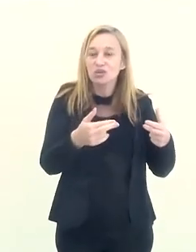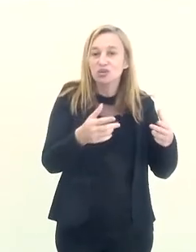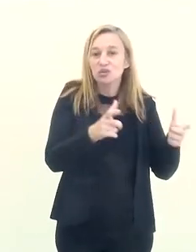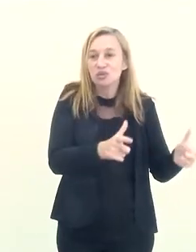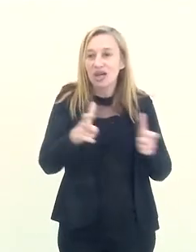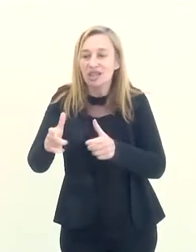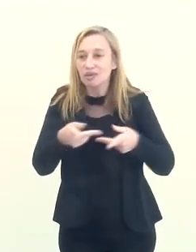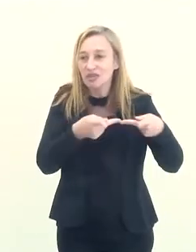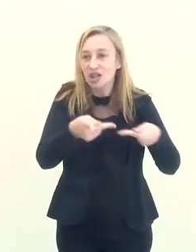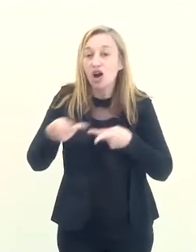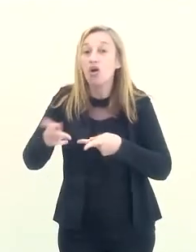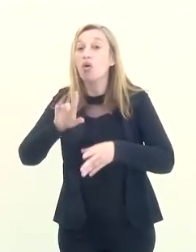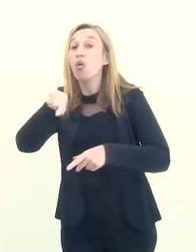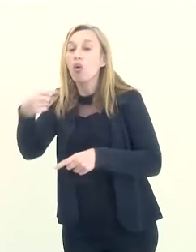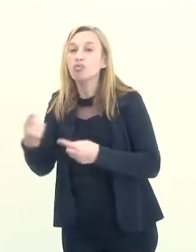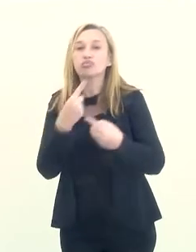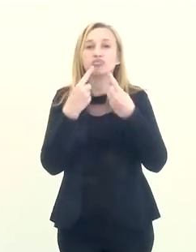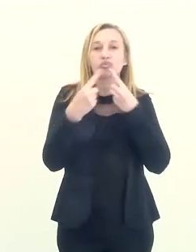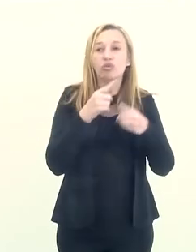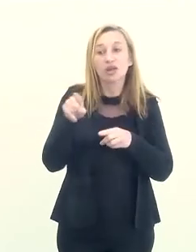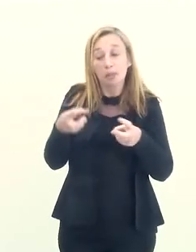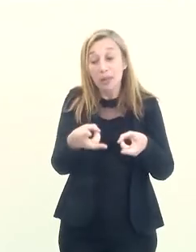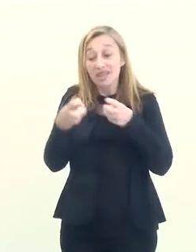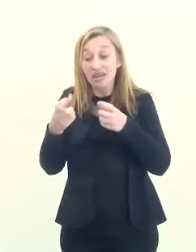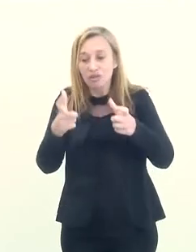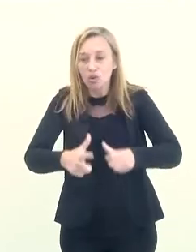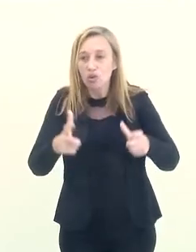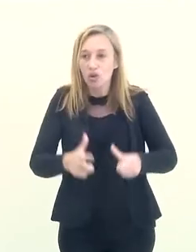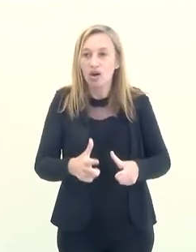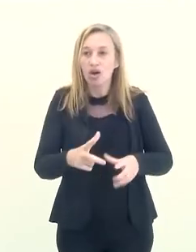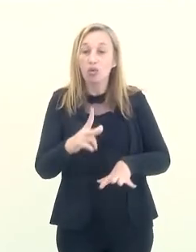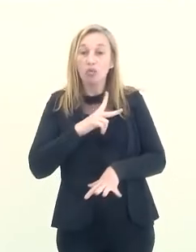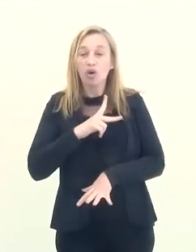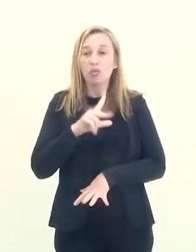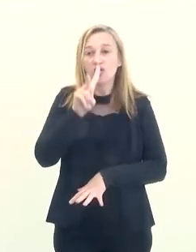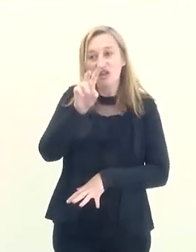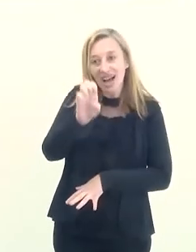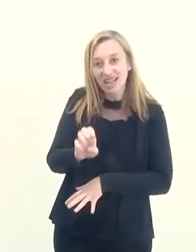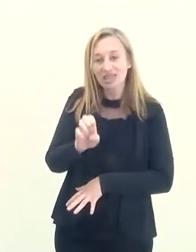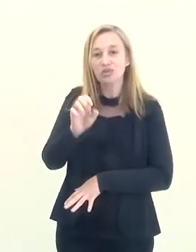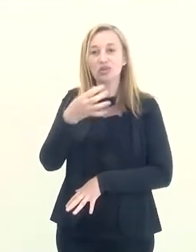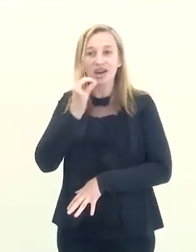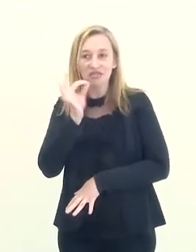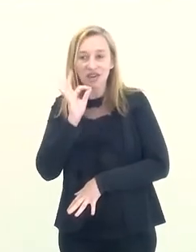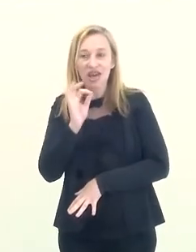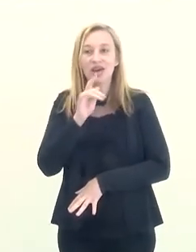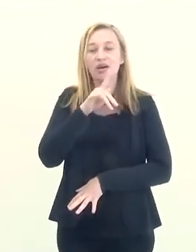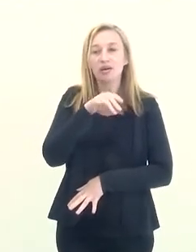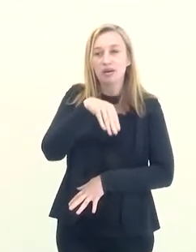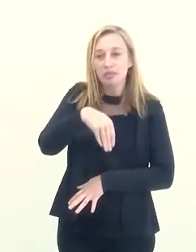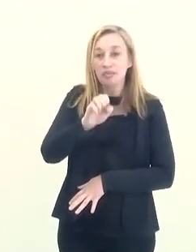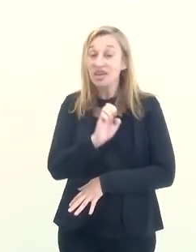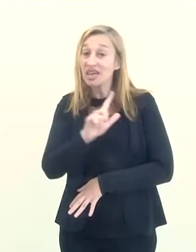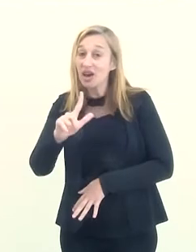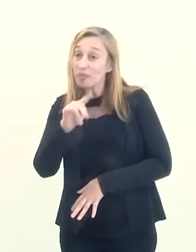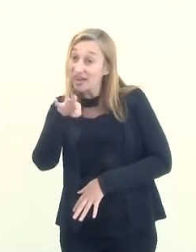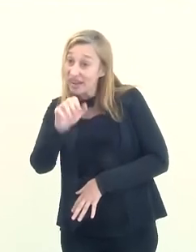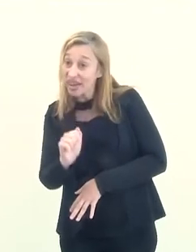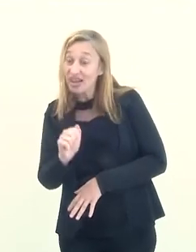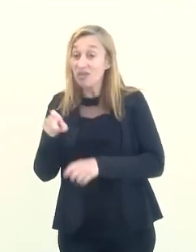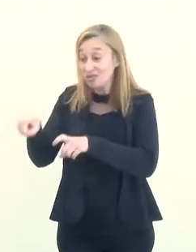diálogos você percebe ali na região? O próprio Vale do Café, Miguel Pereira, você falou aí de estar em uma fazenda de café,